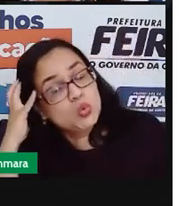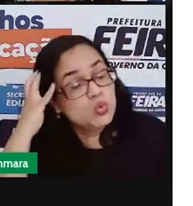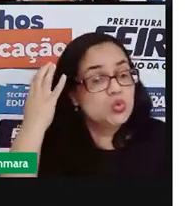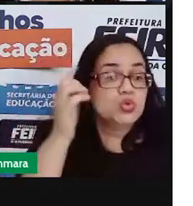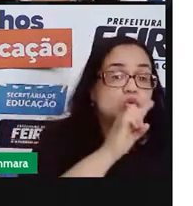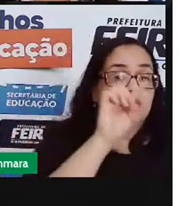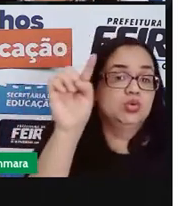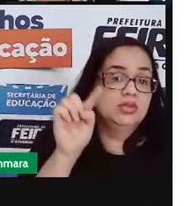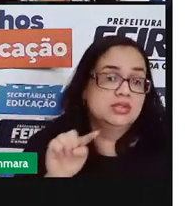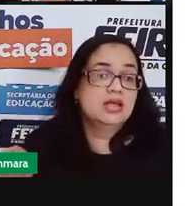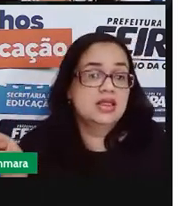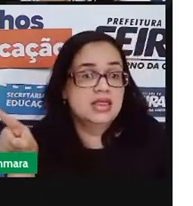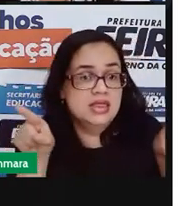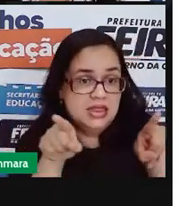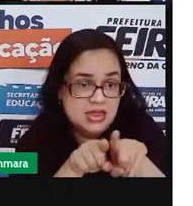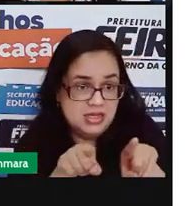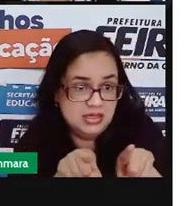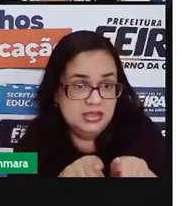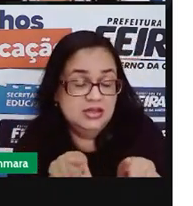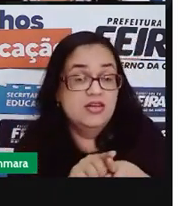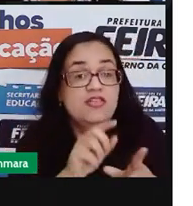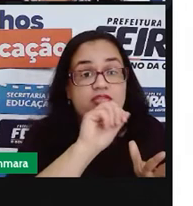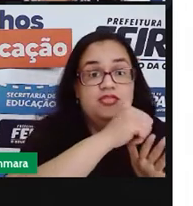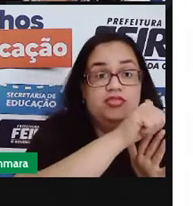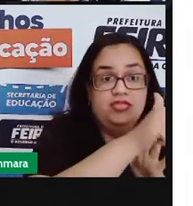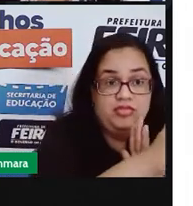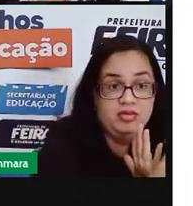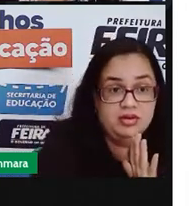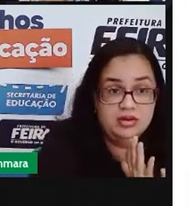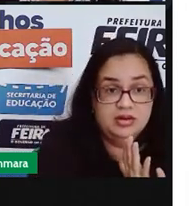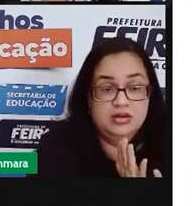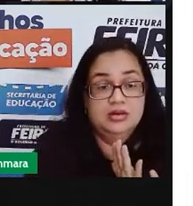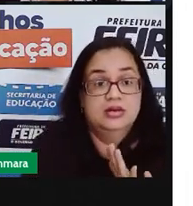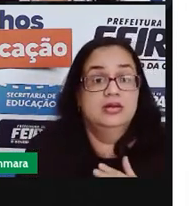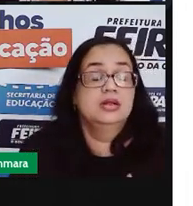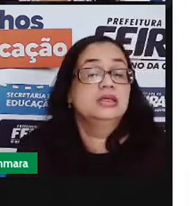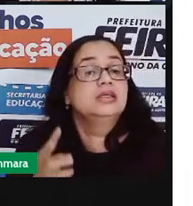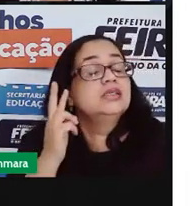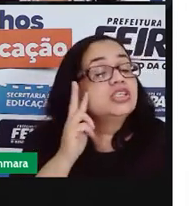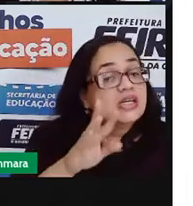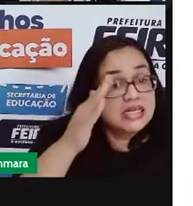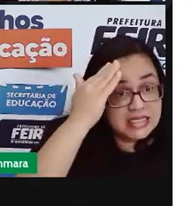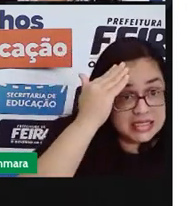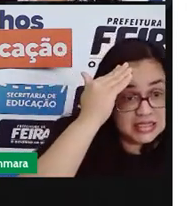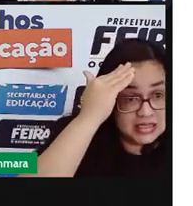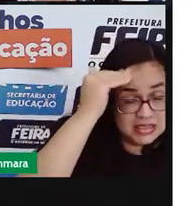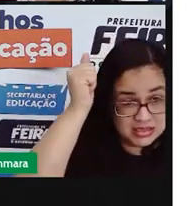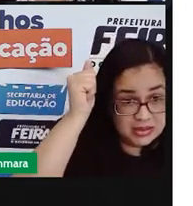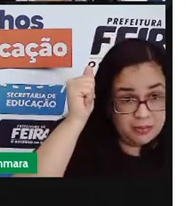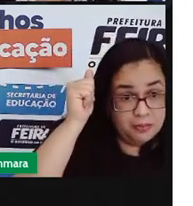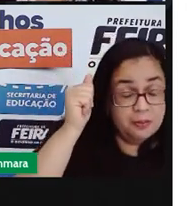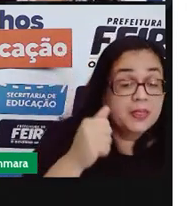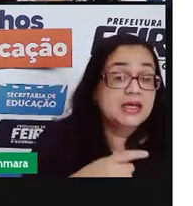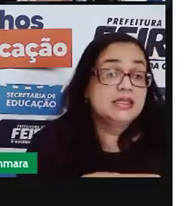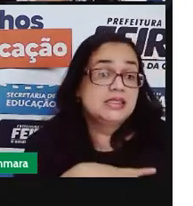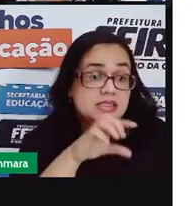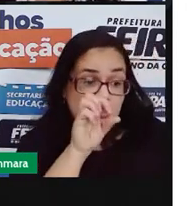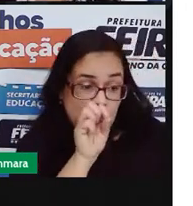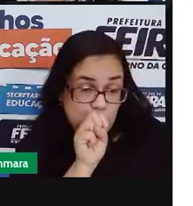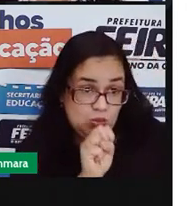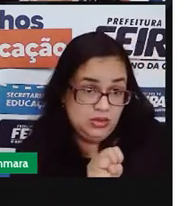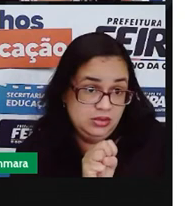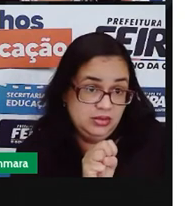Z, também fica entre vogais. Então você já sabe que se o S